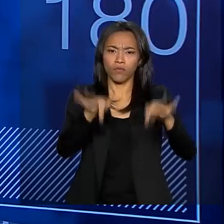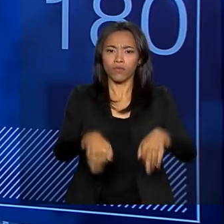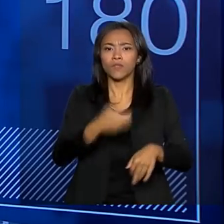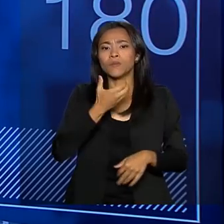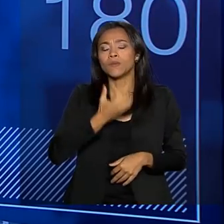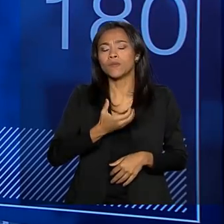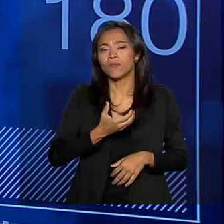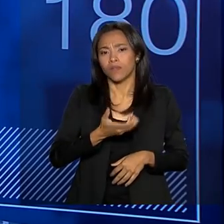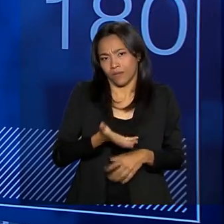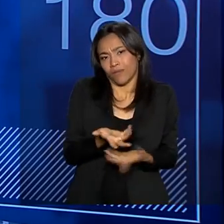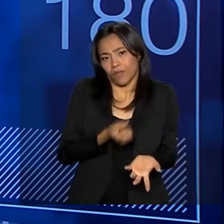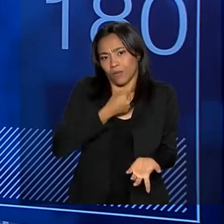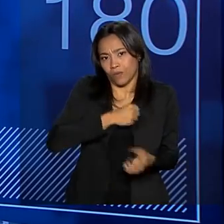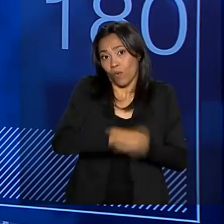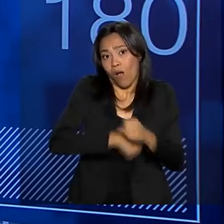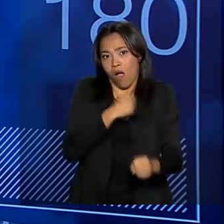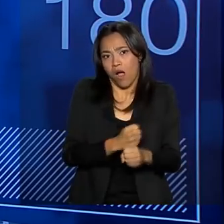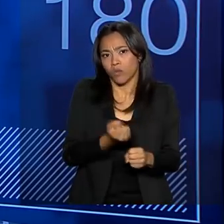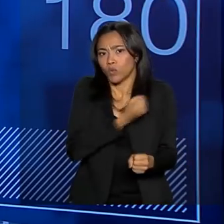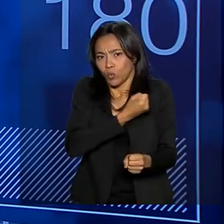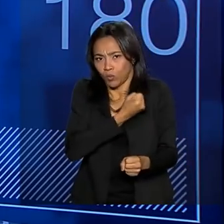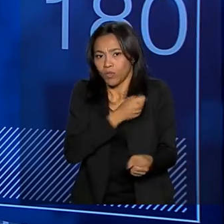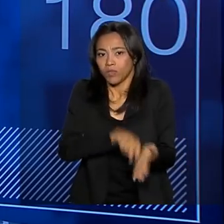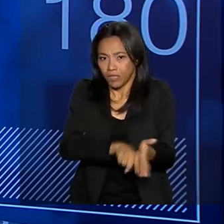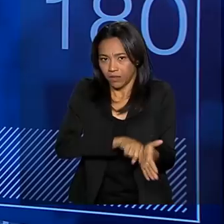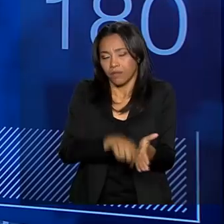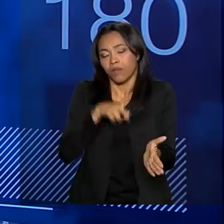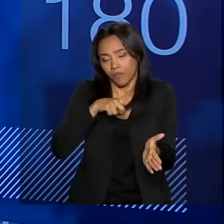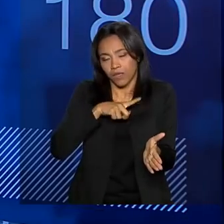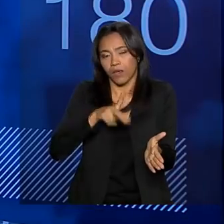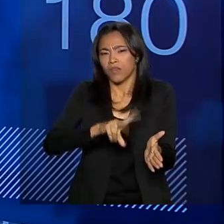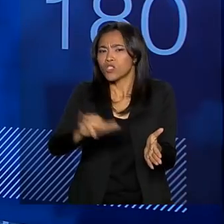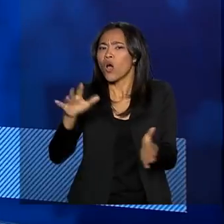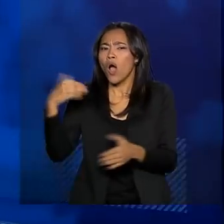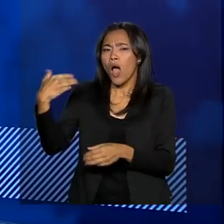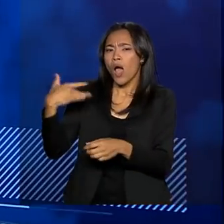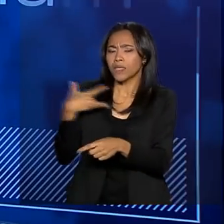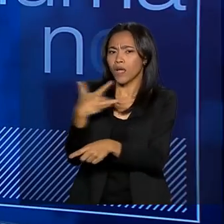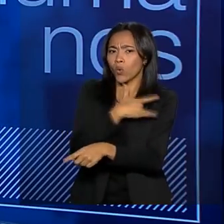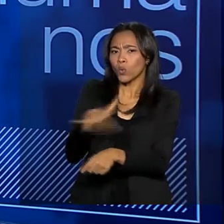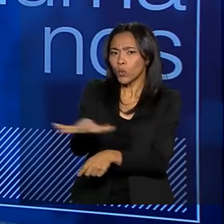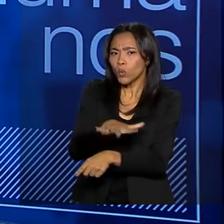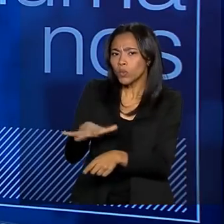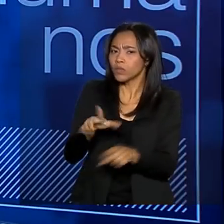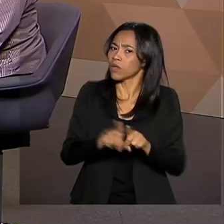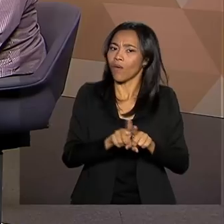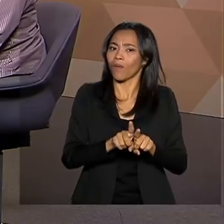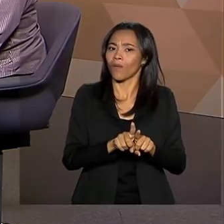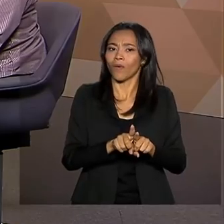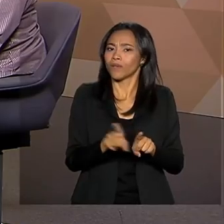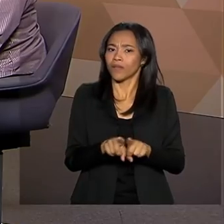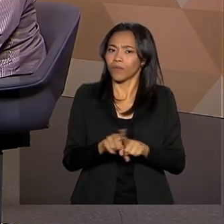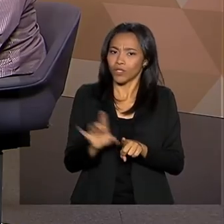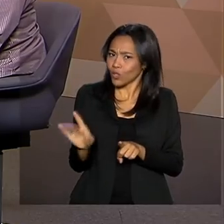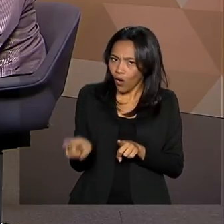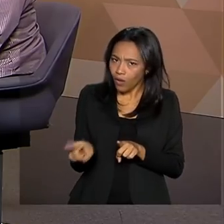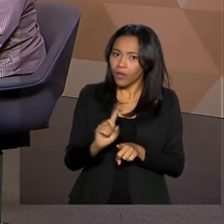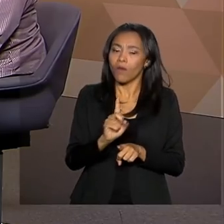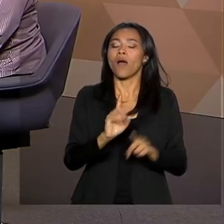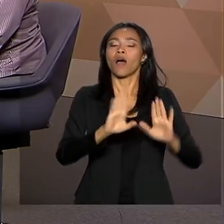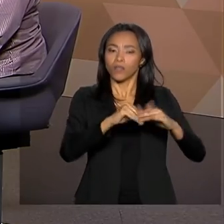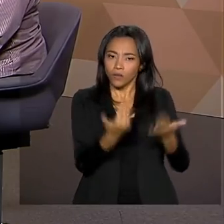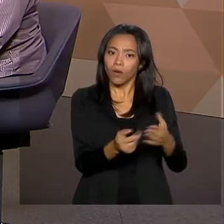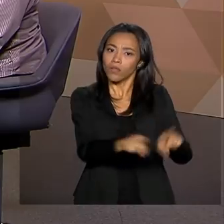números, alguns resultados. E quem vai notificar agora? Só o serviço de saúde? Não. A escola também. Por que a escola,